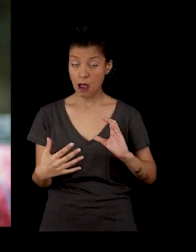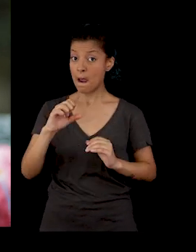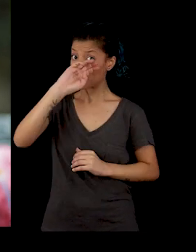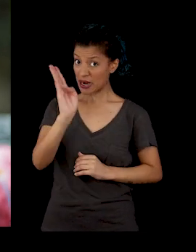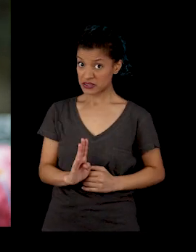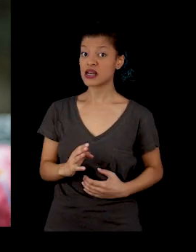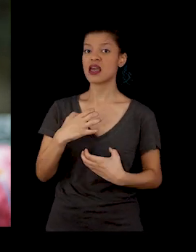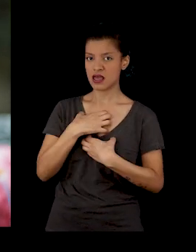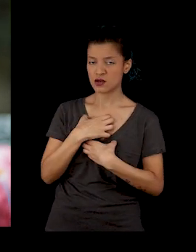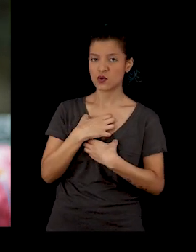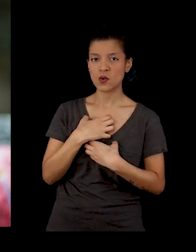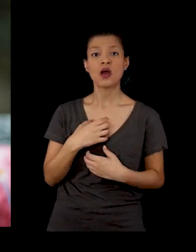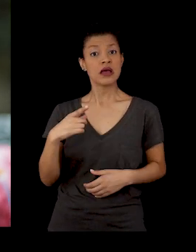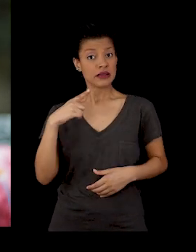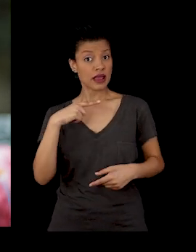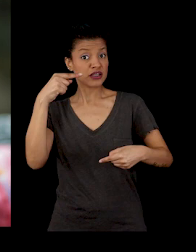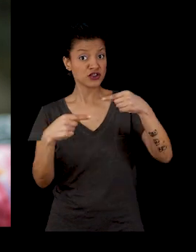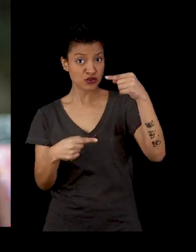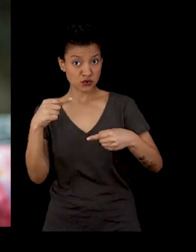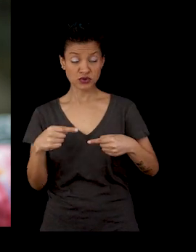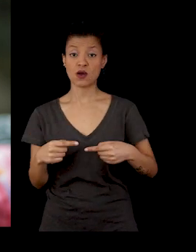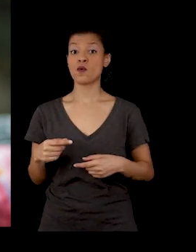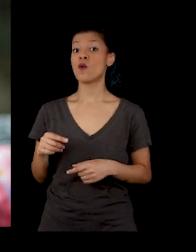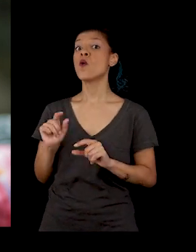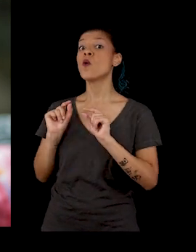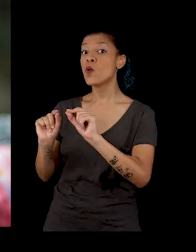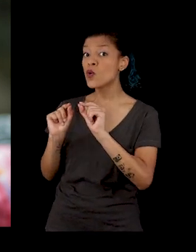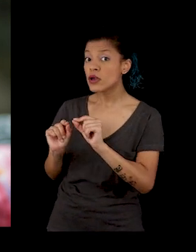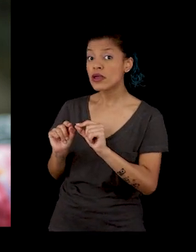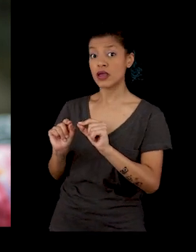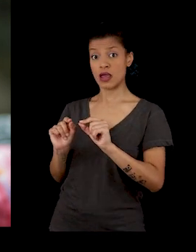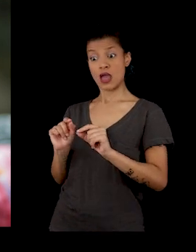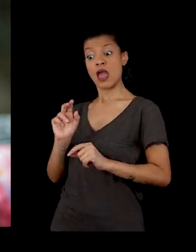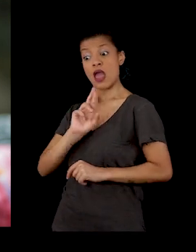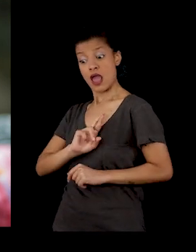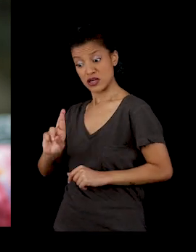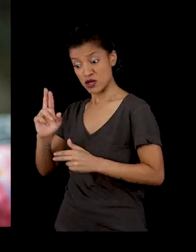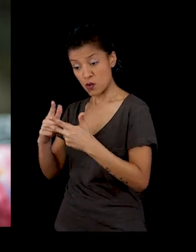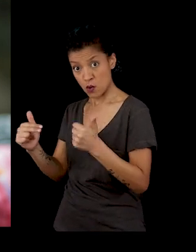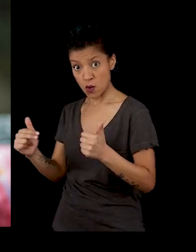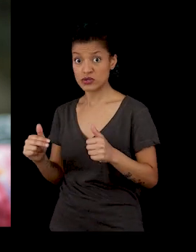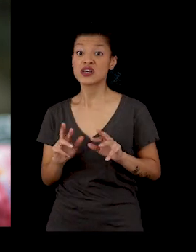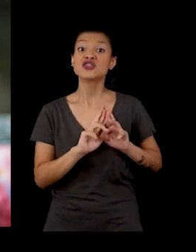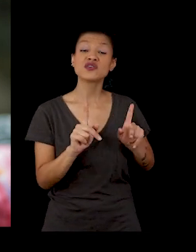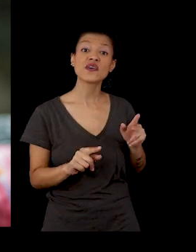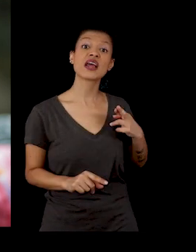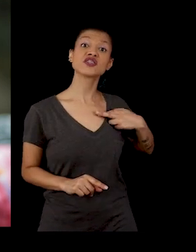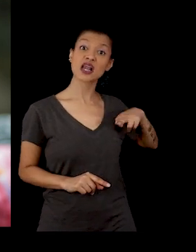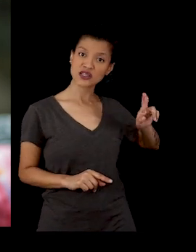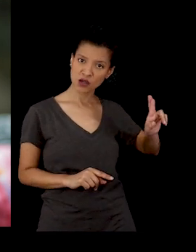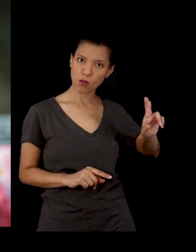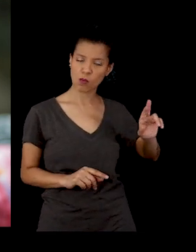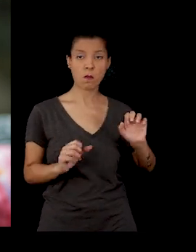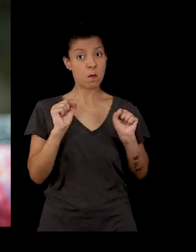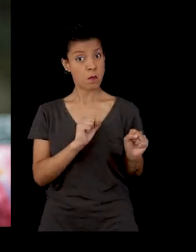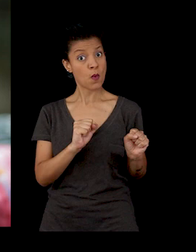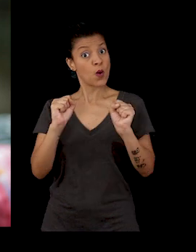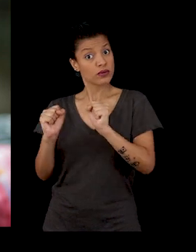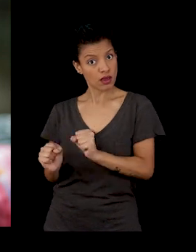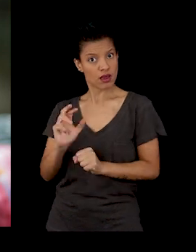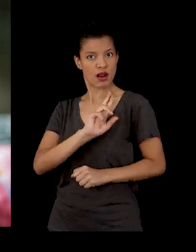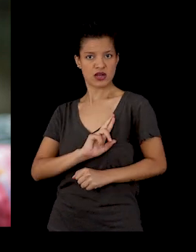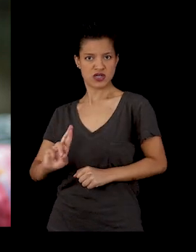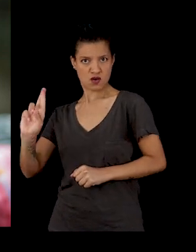extraordinariamente brasileira na época. Que era a discussão entre o que era religioso e o que era religião. O era o poder